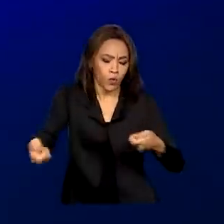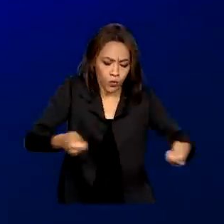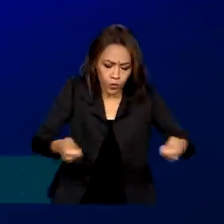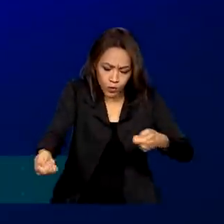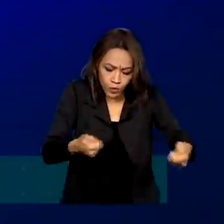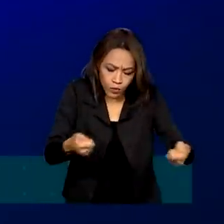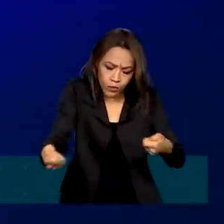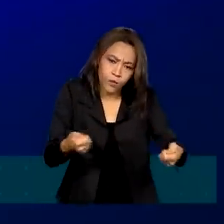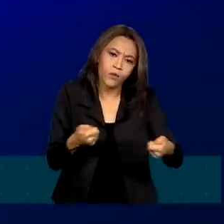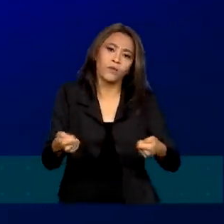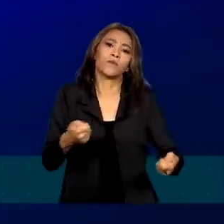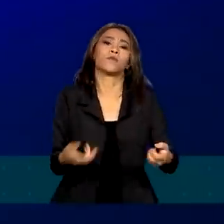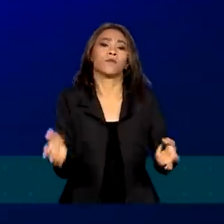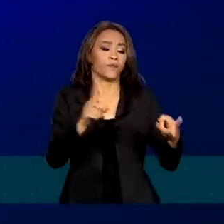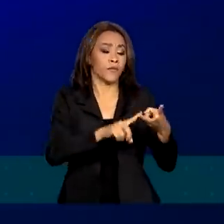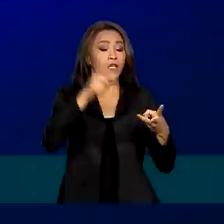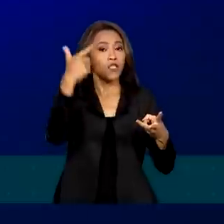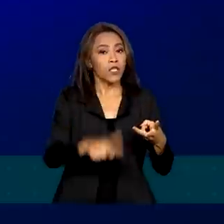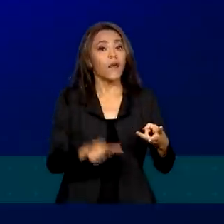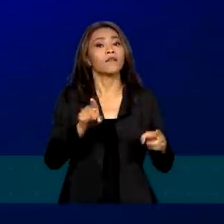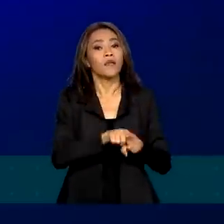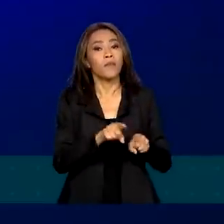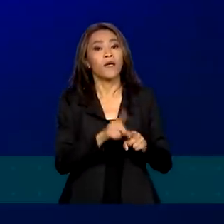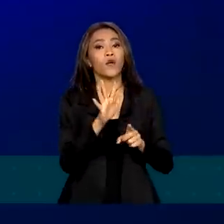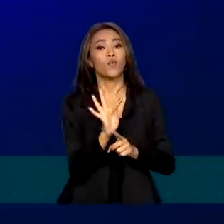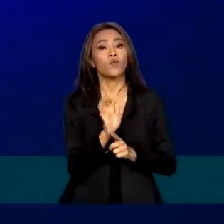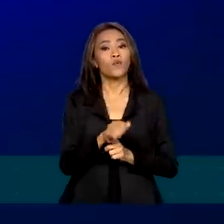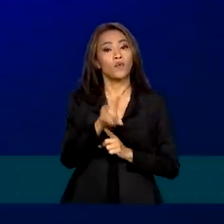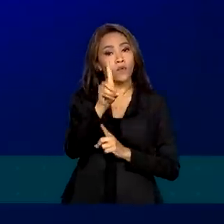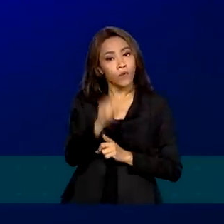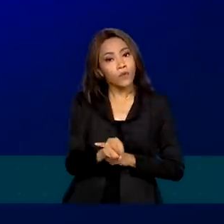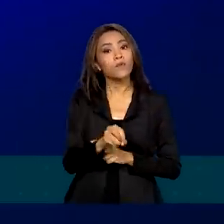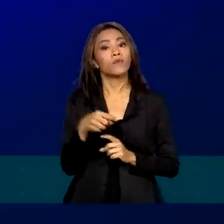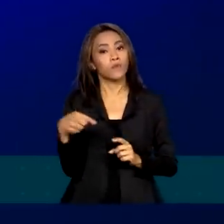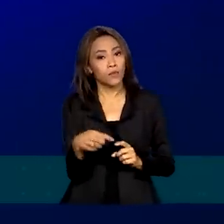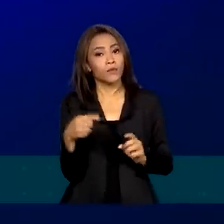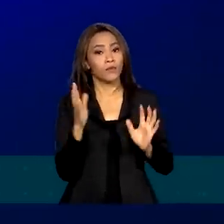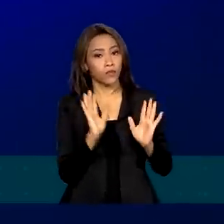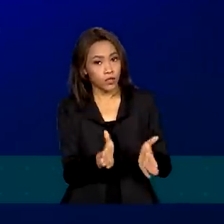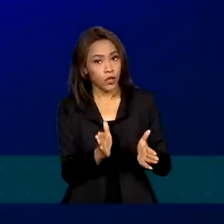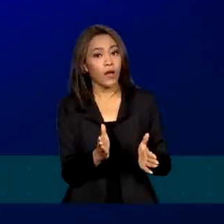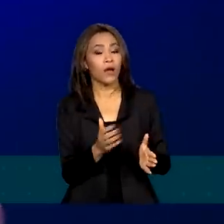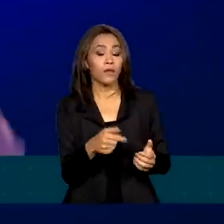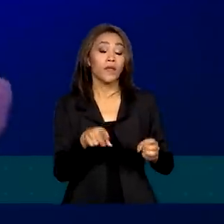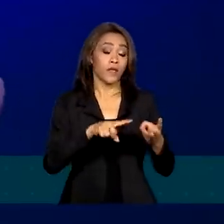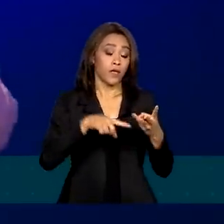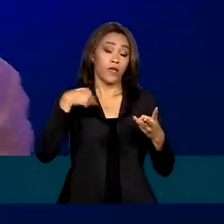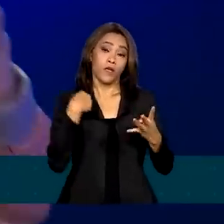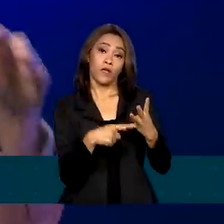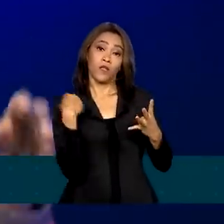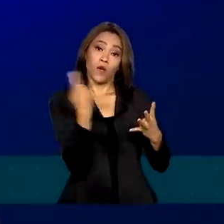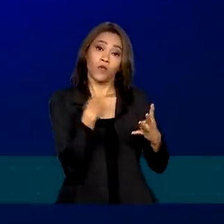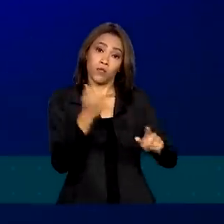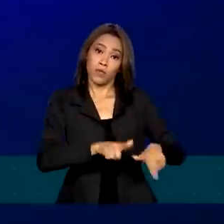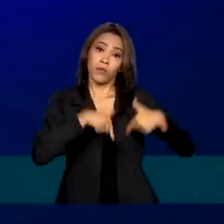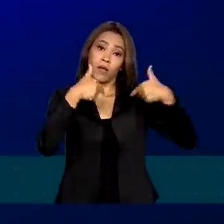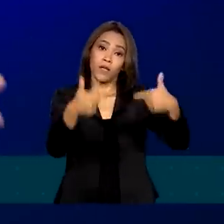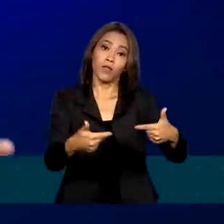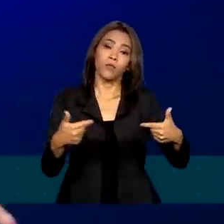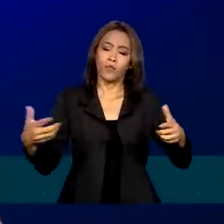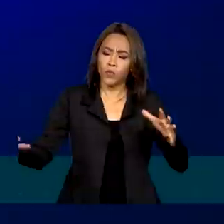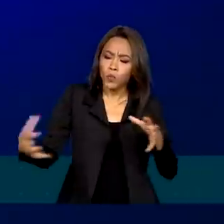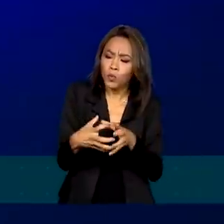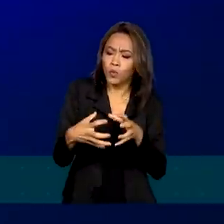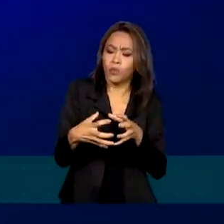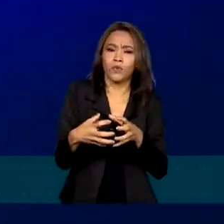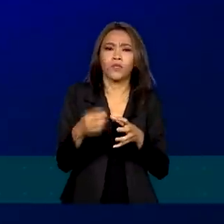funcionamento do Fundo Amazônia e já estamos trabalhando para o grupo interministerial de 17